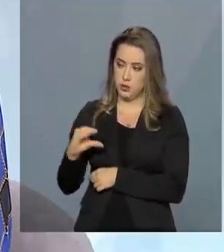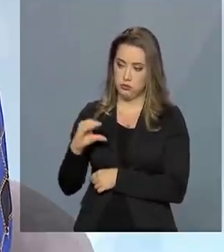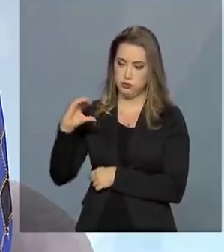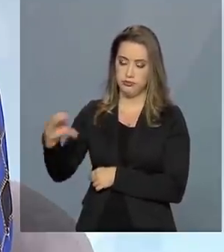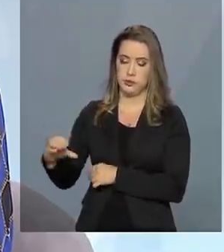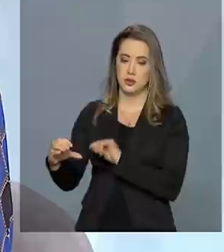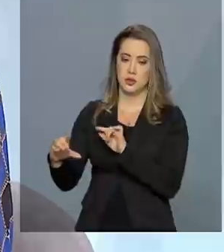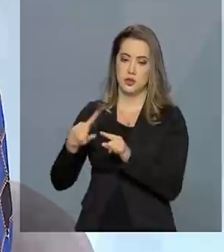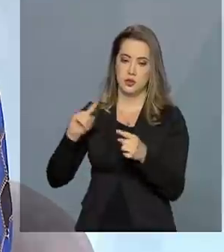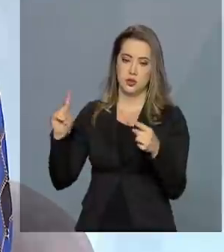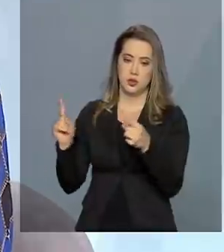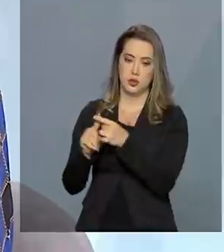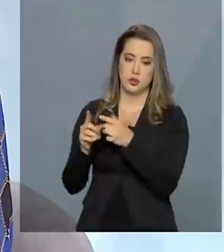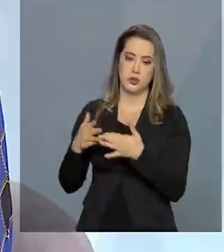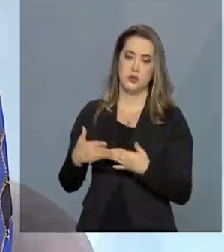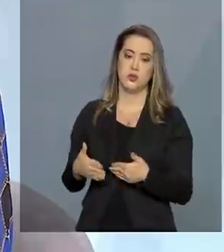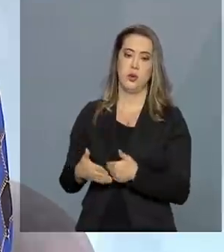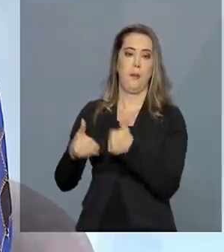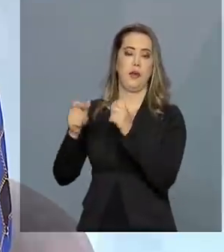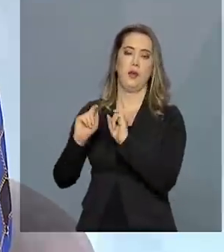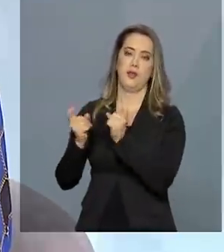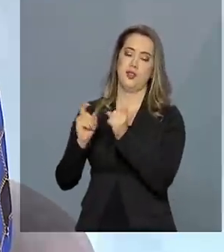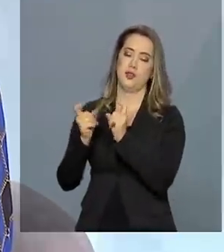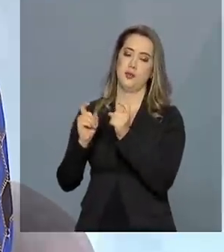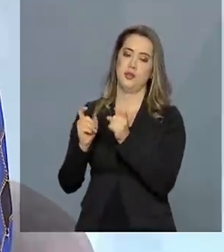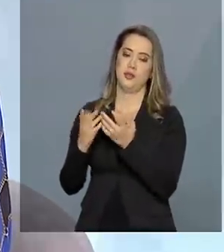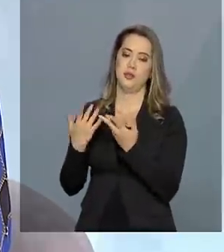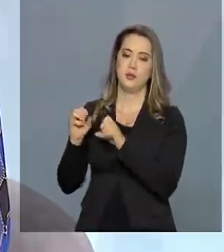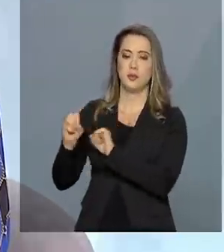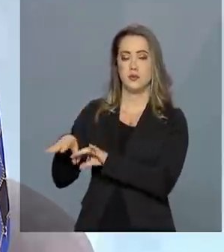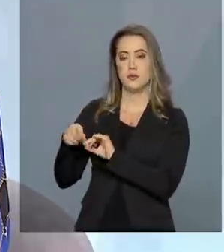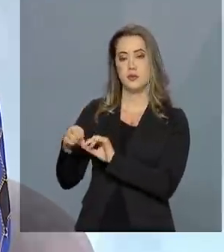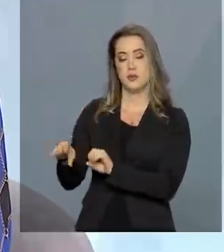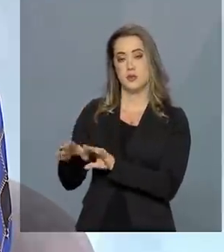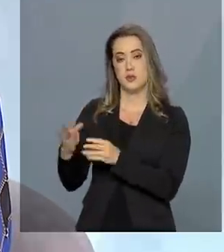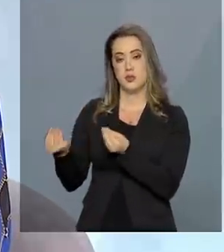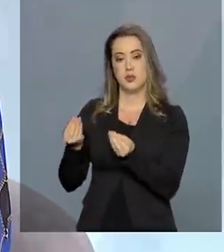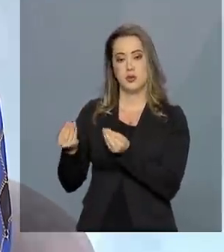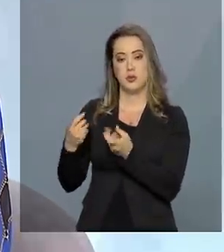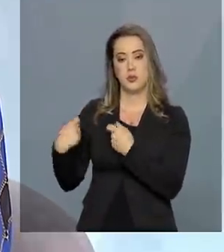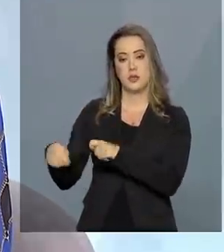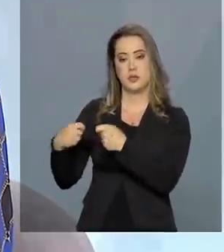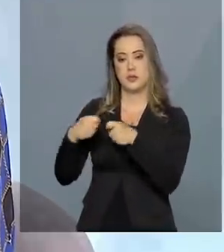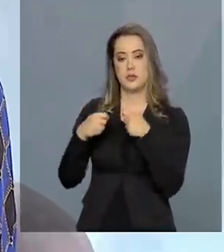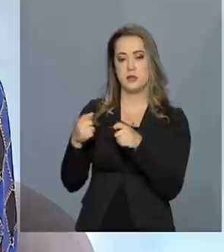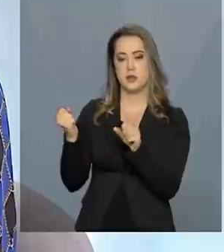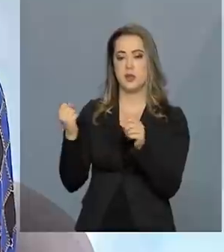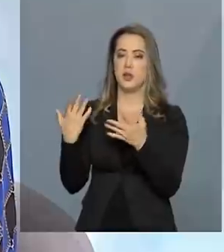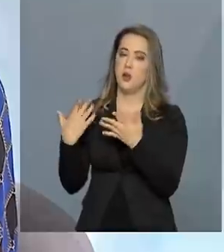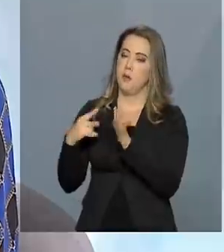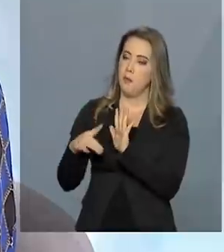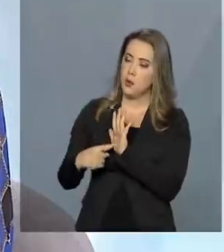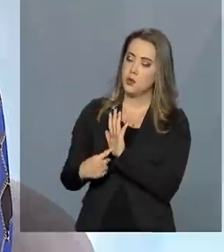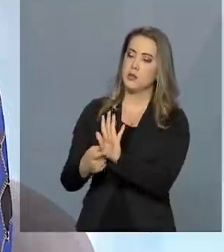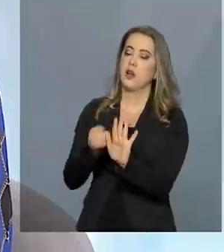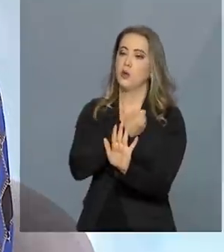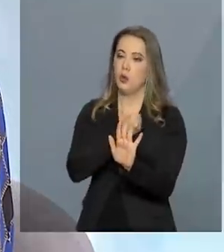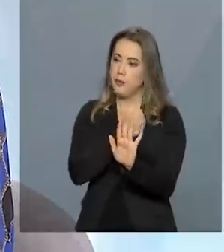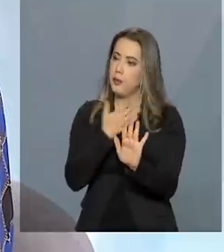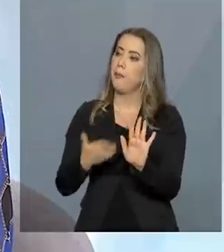melhora da gestão educacional. Então, a gente depende da construção de indicadores